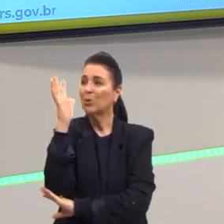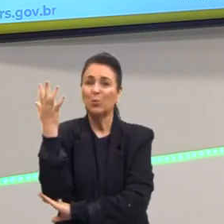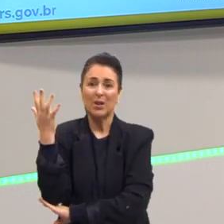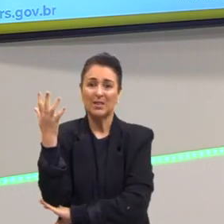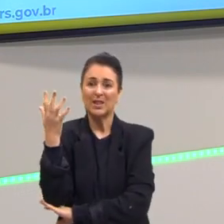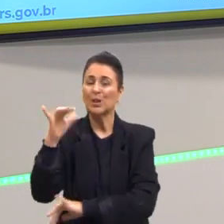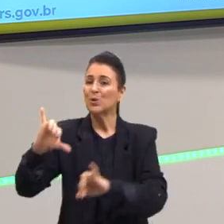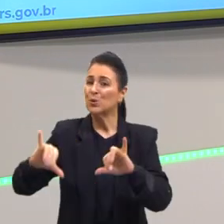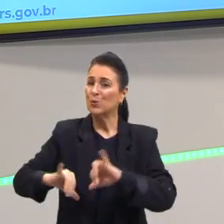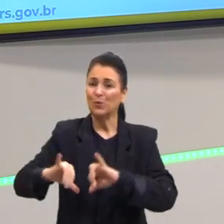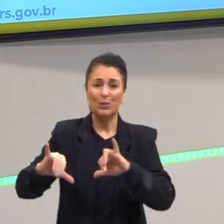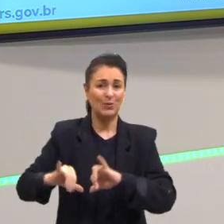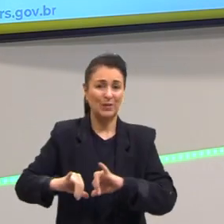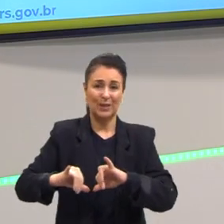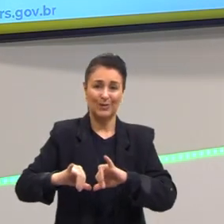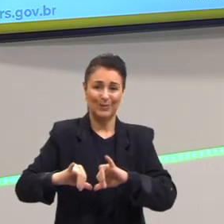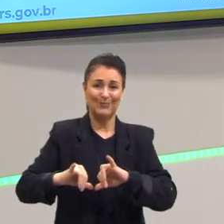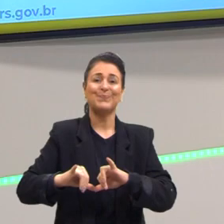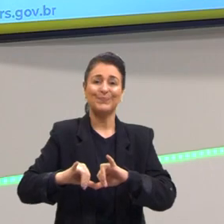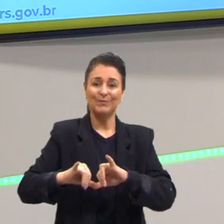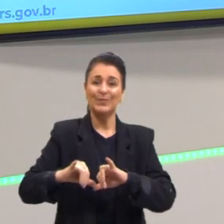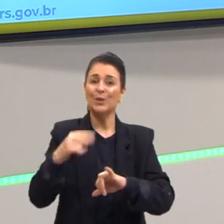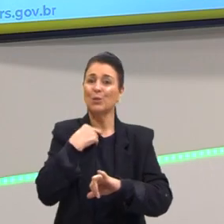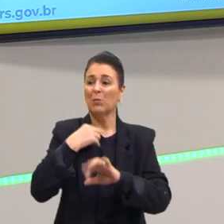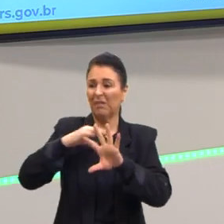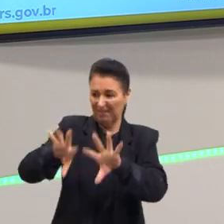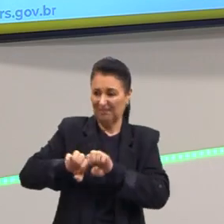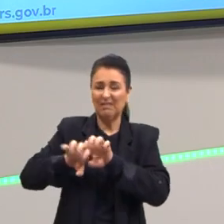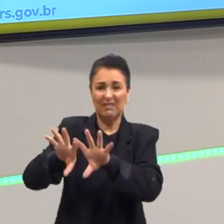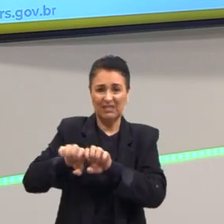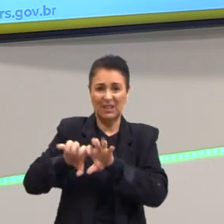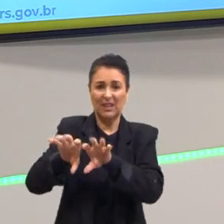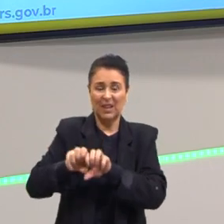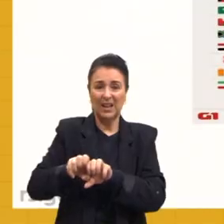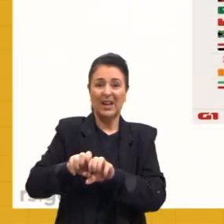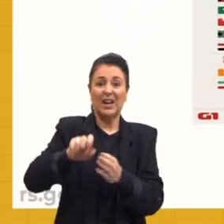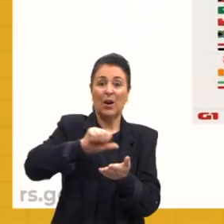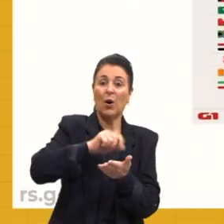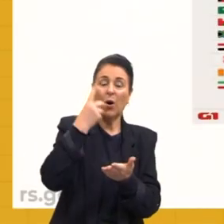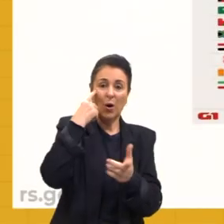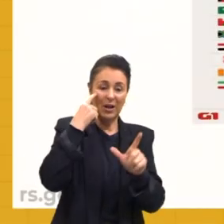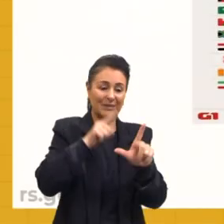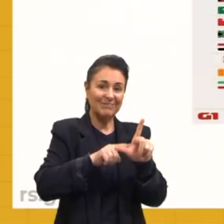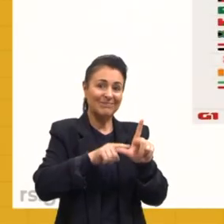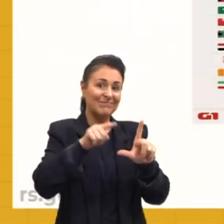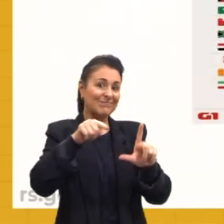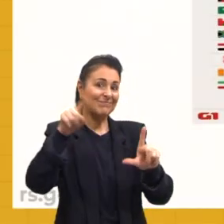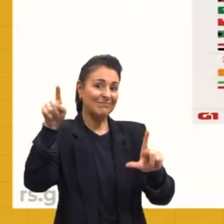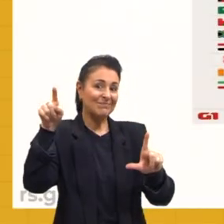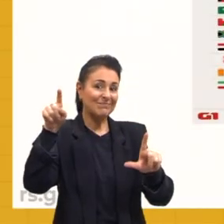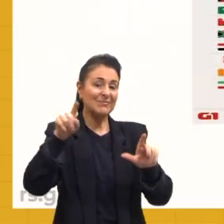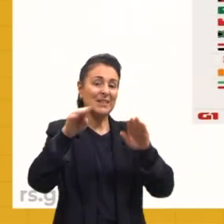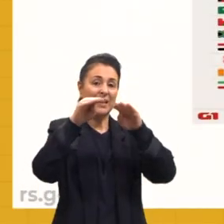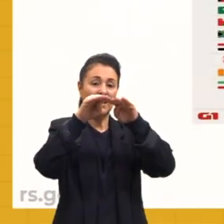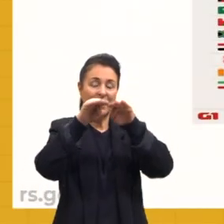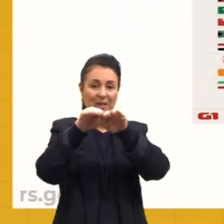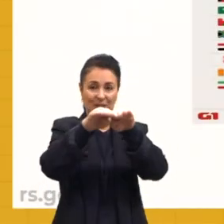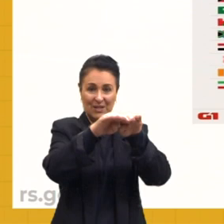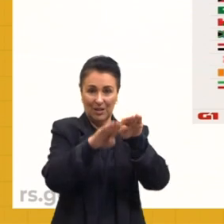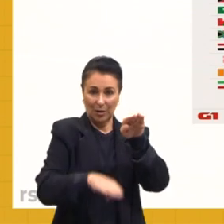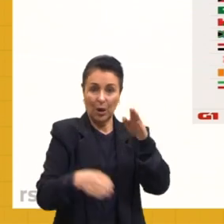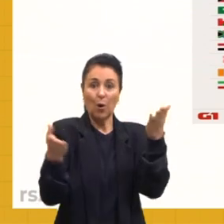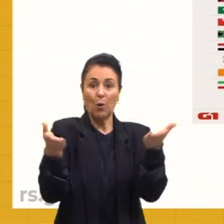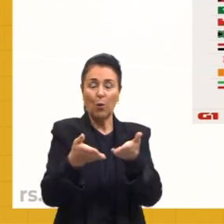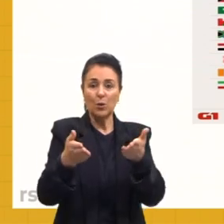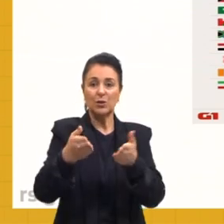demorada. Aqui eu trago novamente um mapa das desigualdades. Vejam só, o Brasil hoje, esse mapa é atual. O